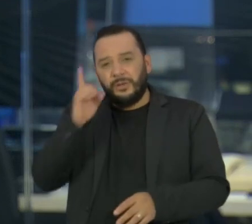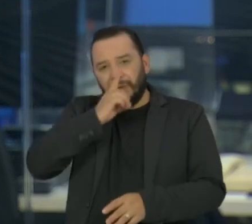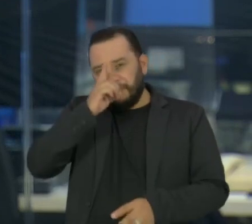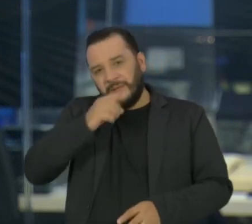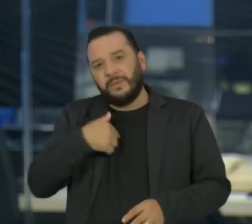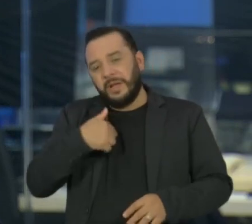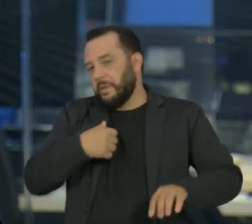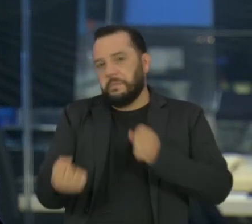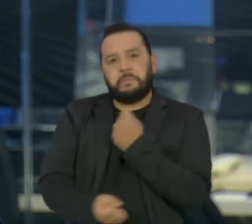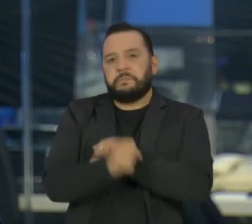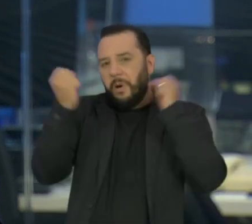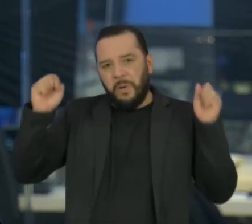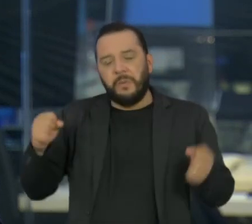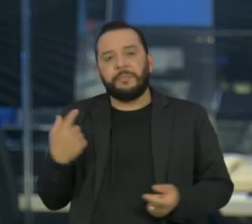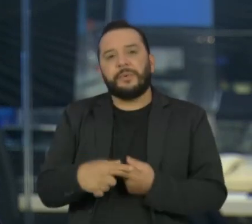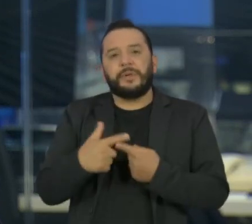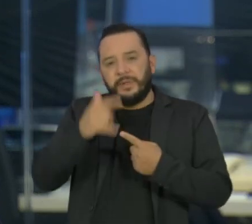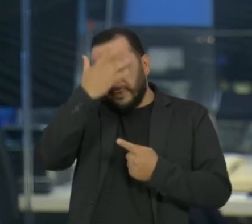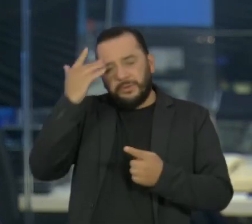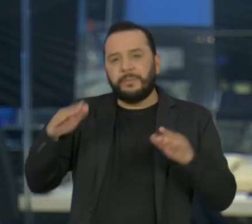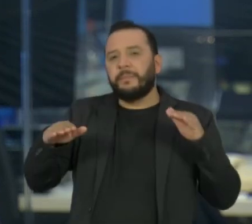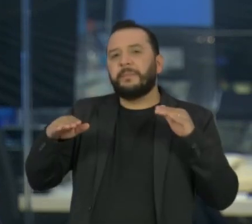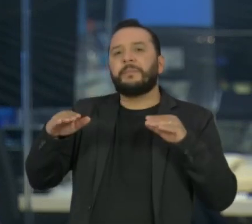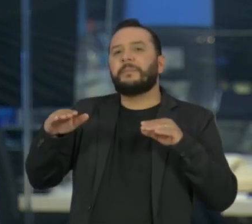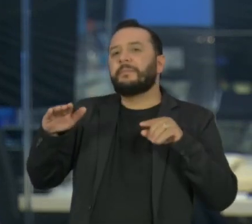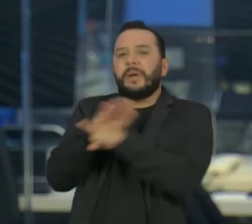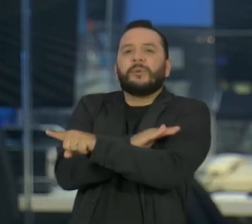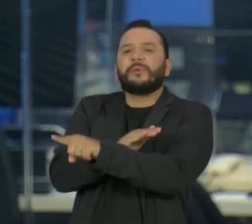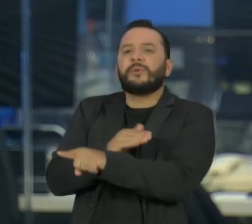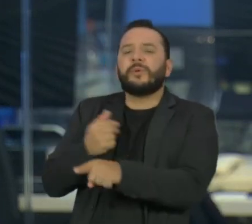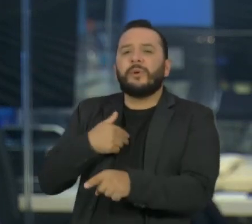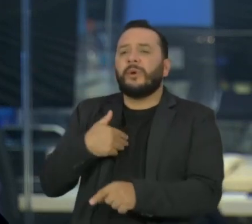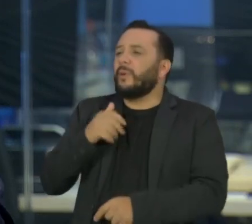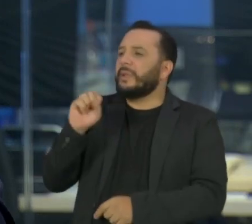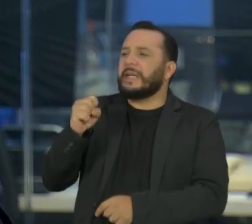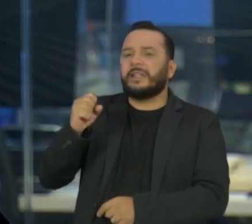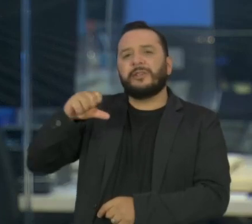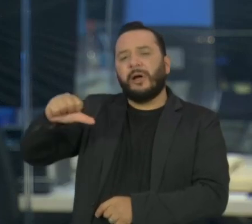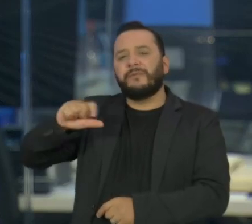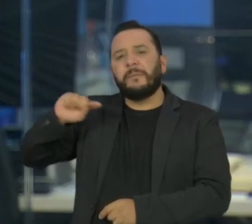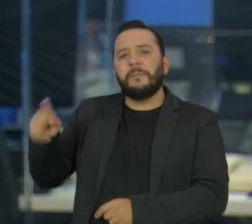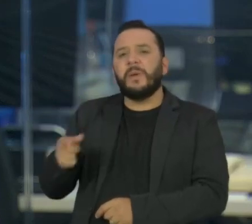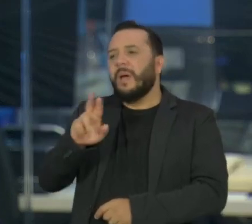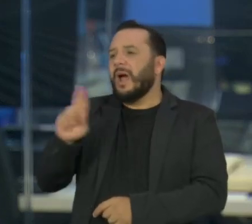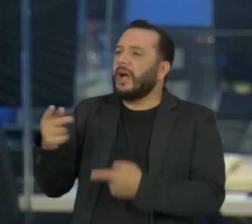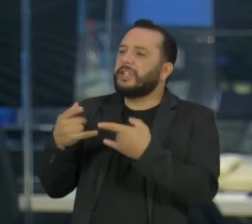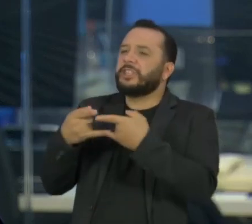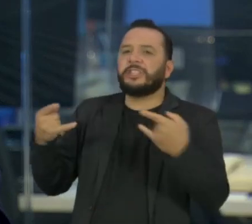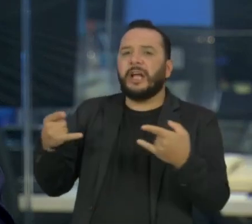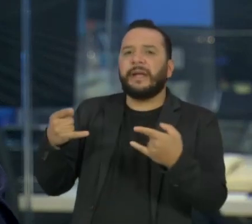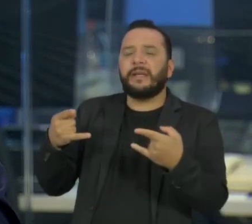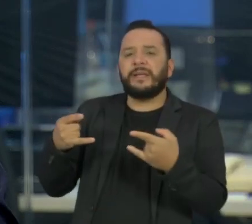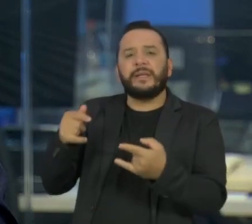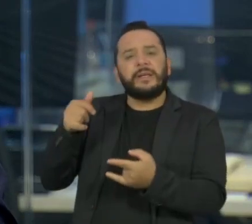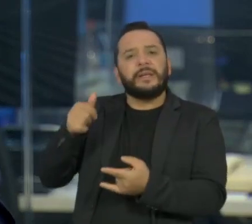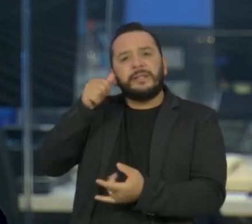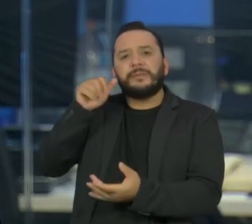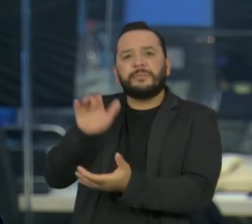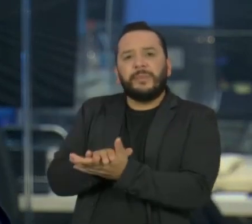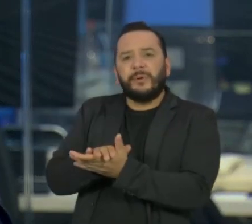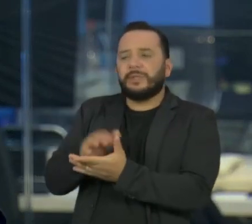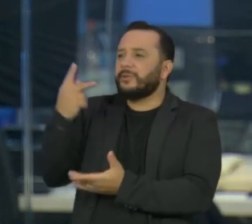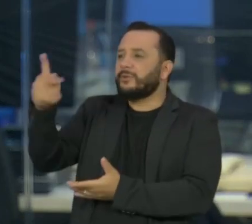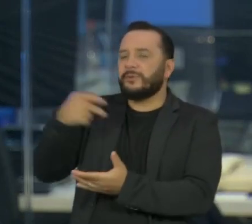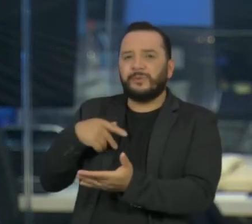questionado a respeito do recebimento de R 89 mil pela primeira-dama, Michele Bolsonaro, do casal